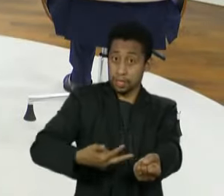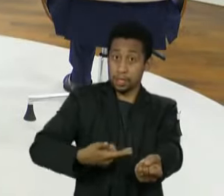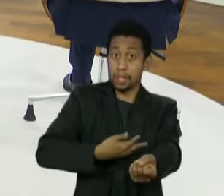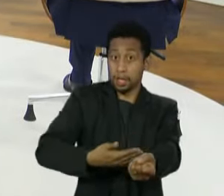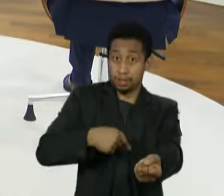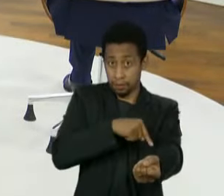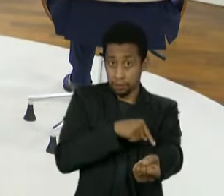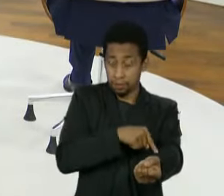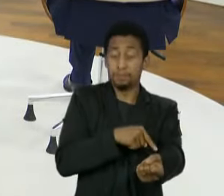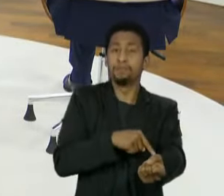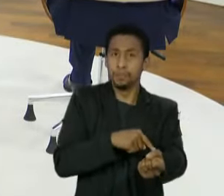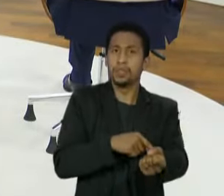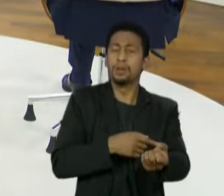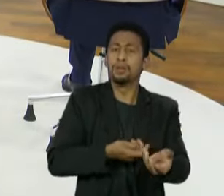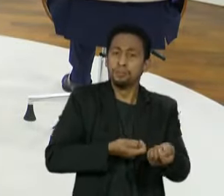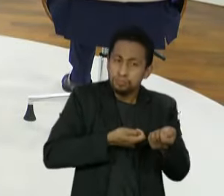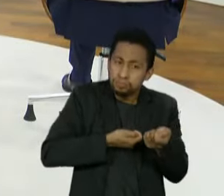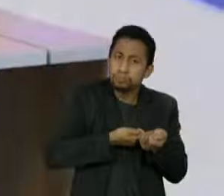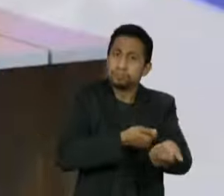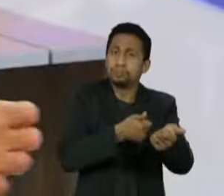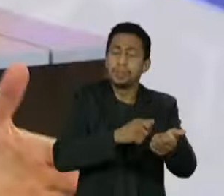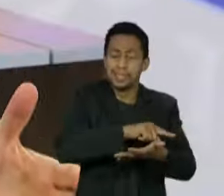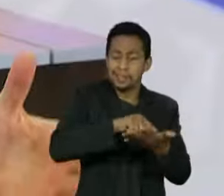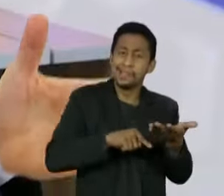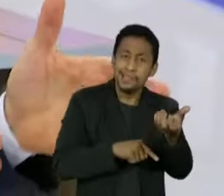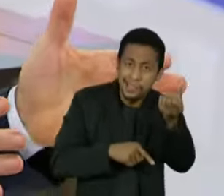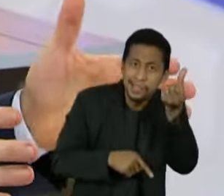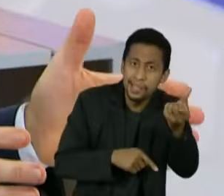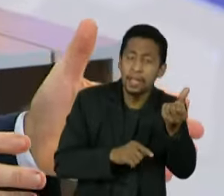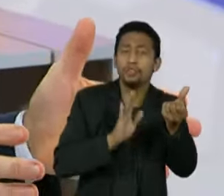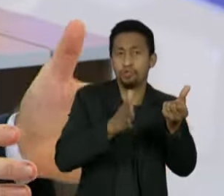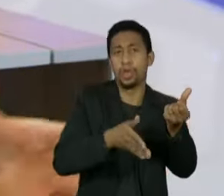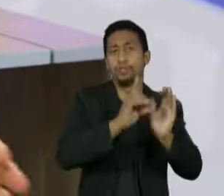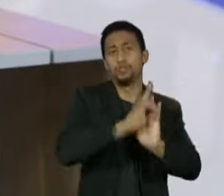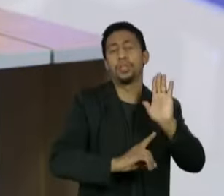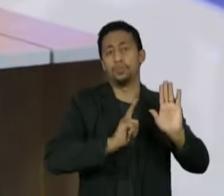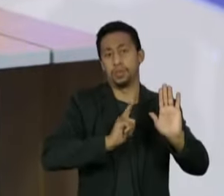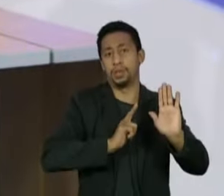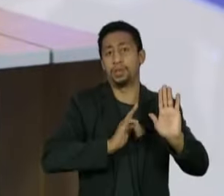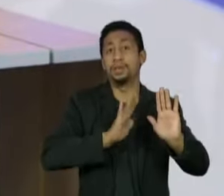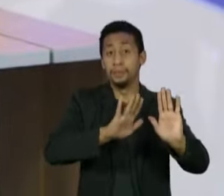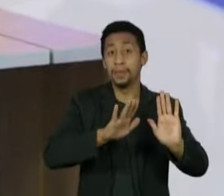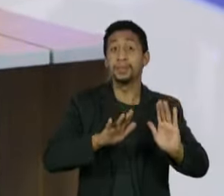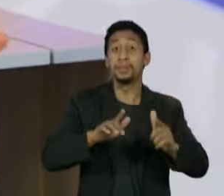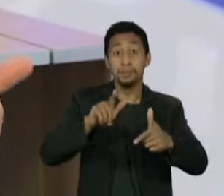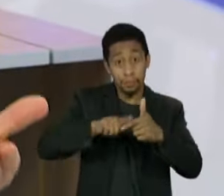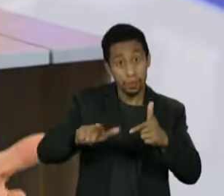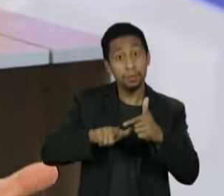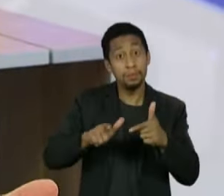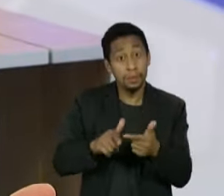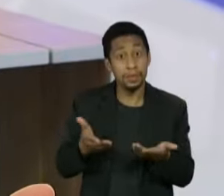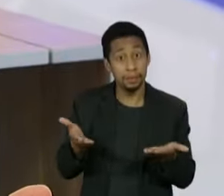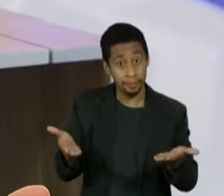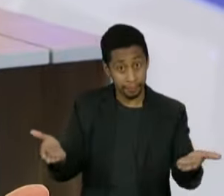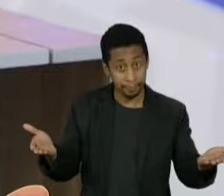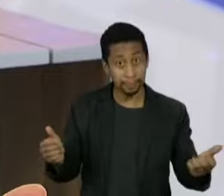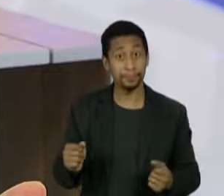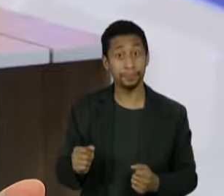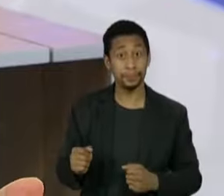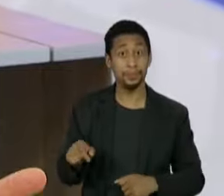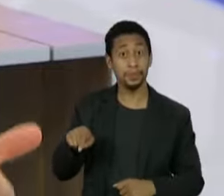Poder Judiciário. Mas é uma via precária, porque hoje a composição do Supremo é uma. Então, eu falei com eles, transforme o ato de